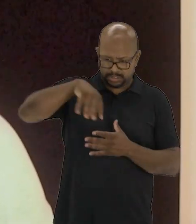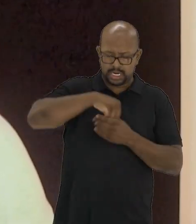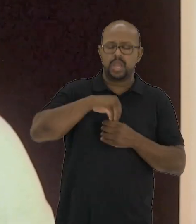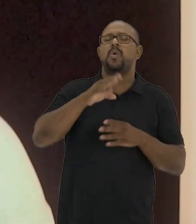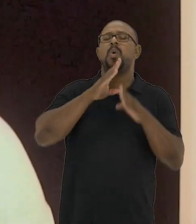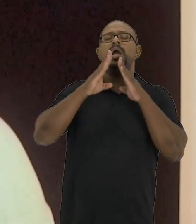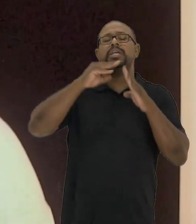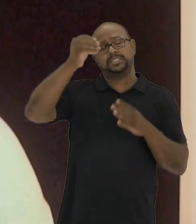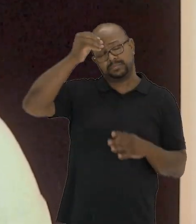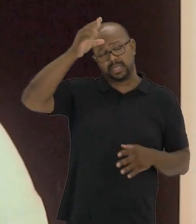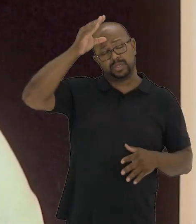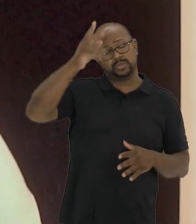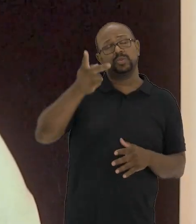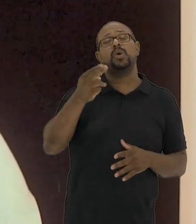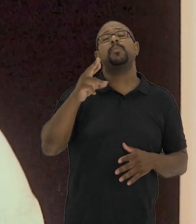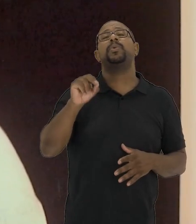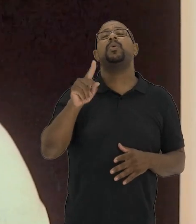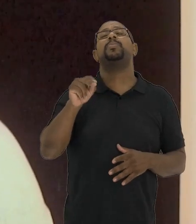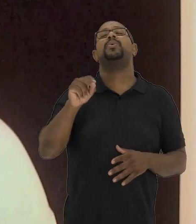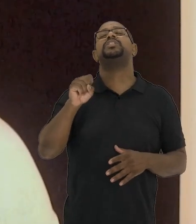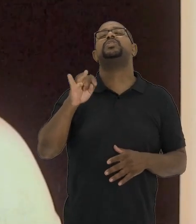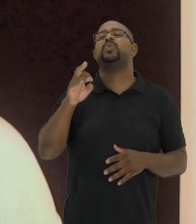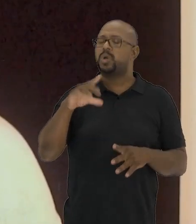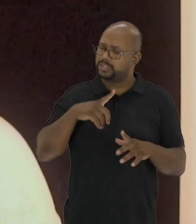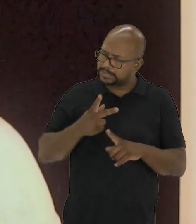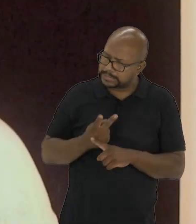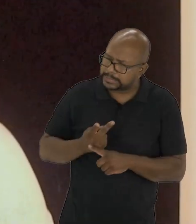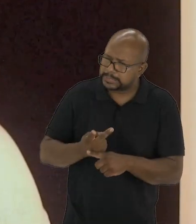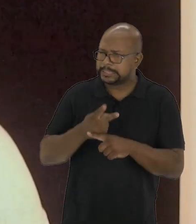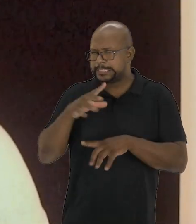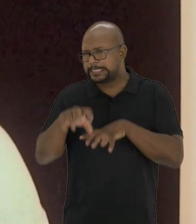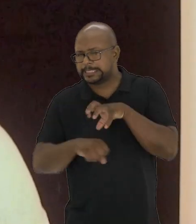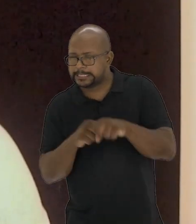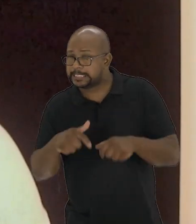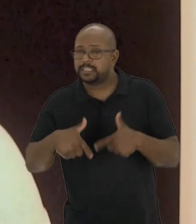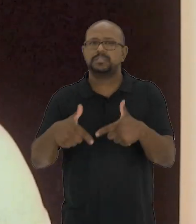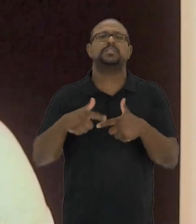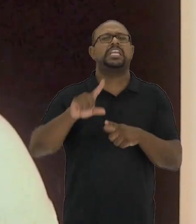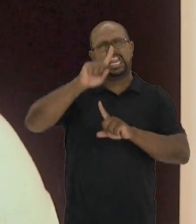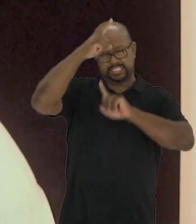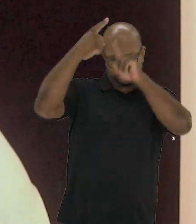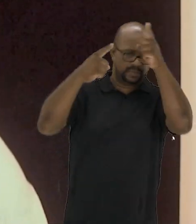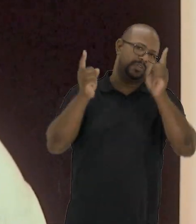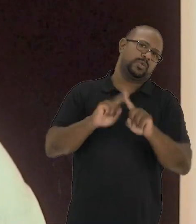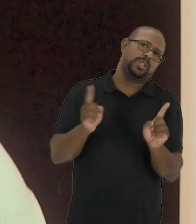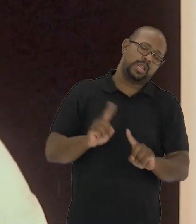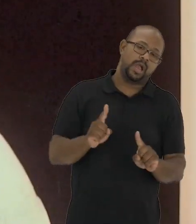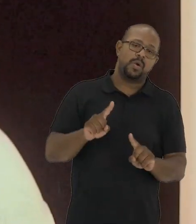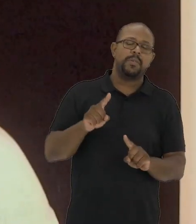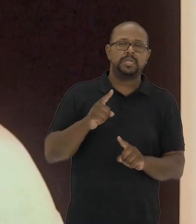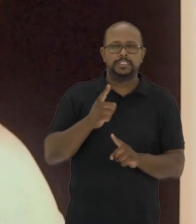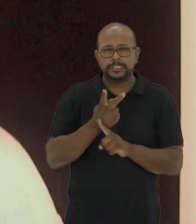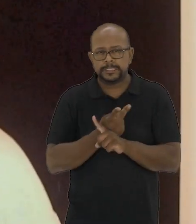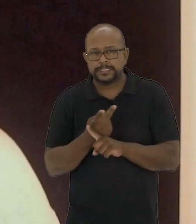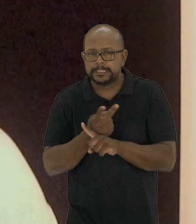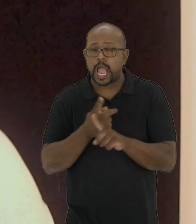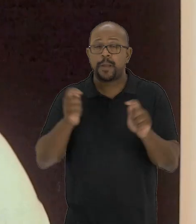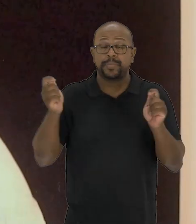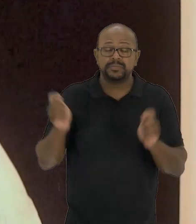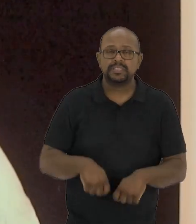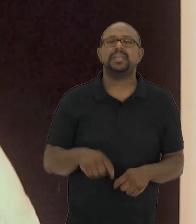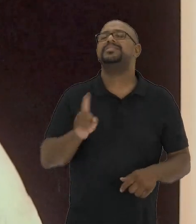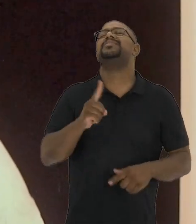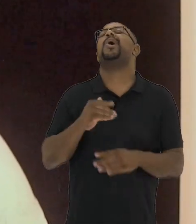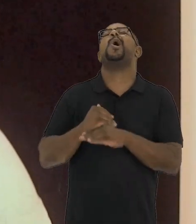corpos de conhecimento, corpos propositores e que buscam nas suas ações, sejam elas criativas ou não,